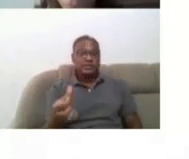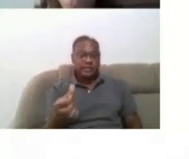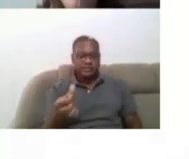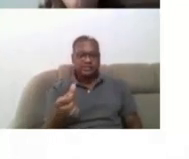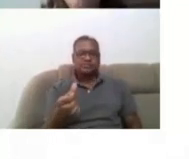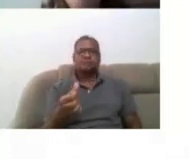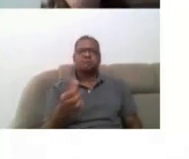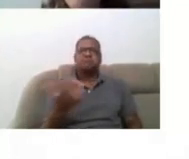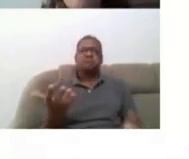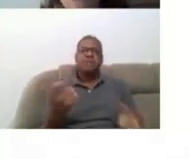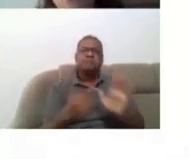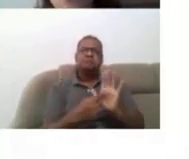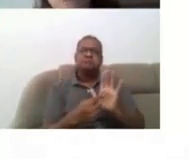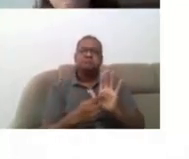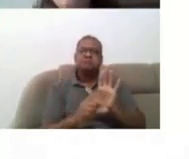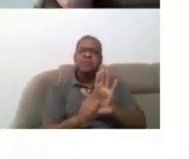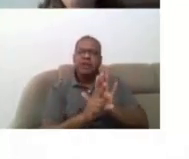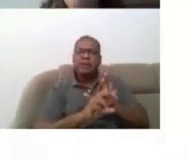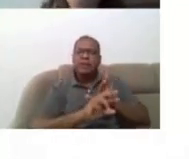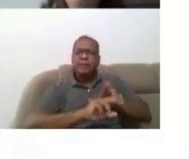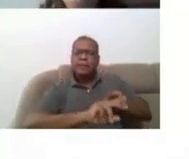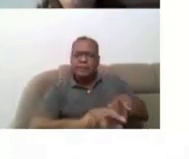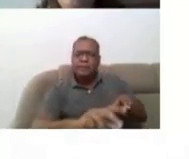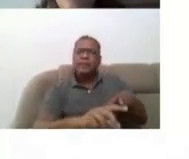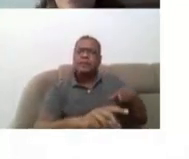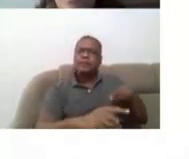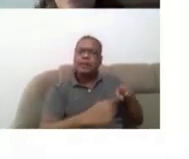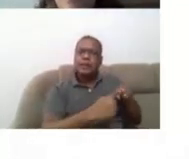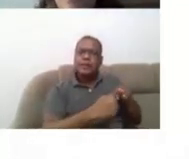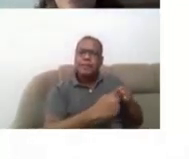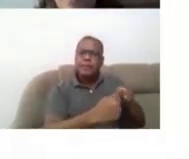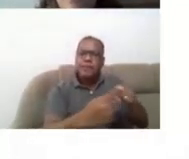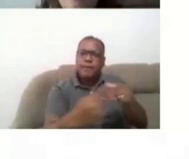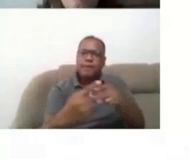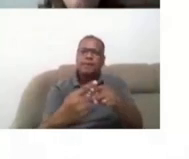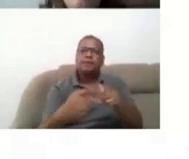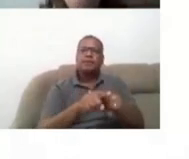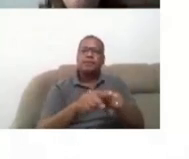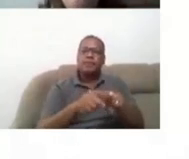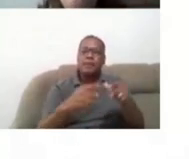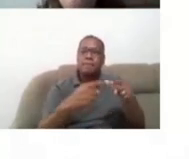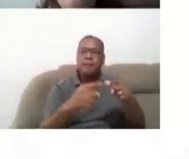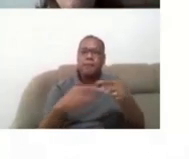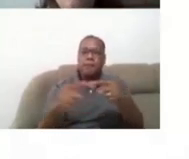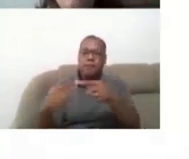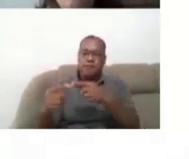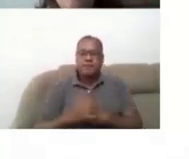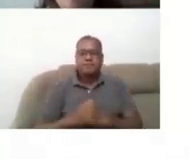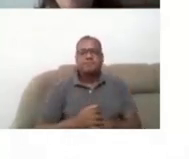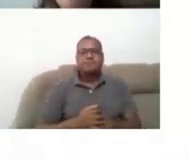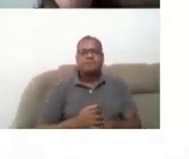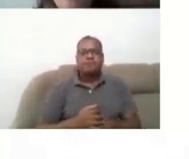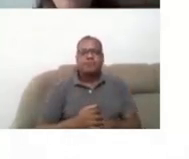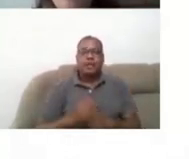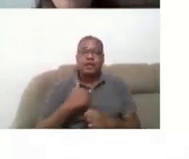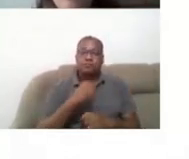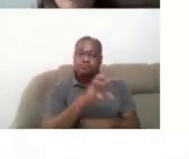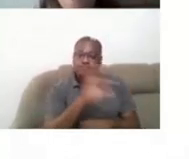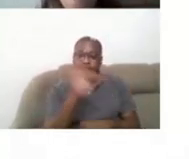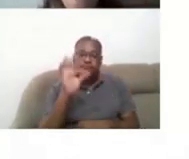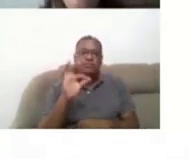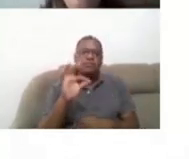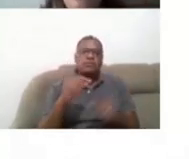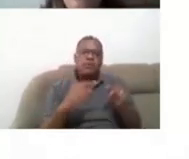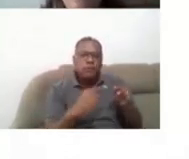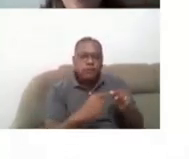trazem pontos comuns e pontos que se divergem, tá? E aí eu vou chamar atenção para pontos comuns, né?